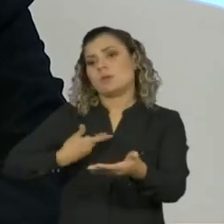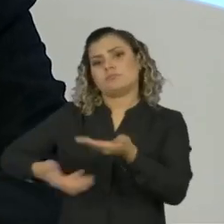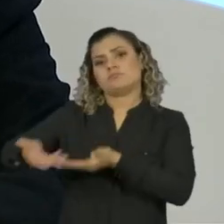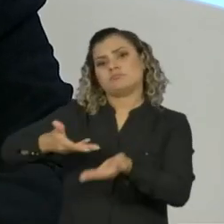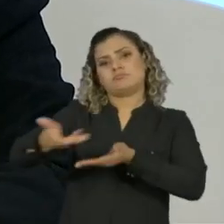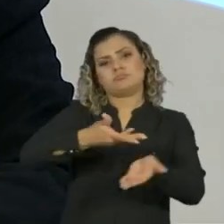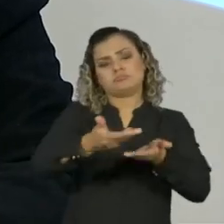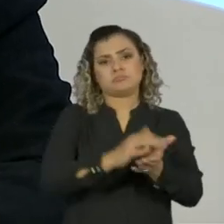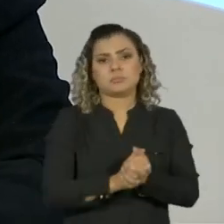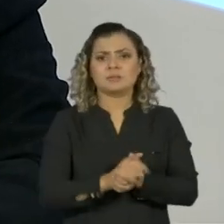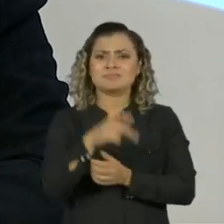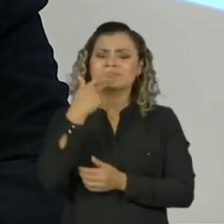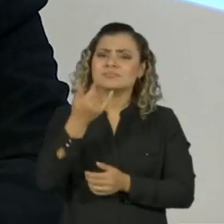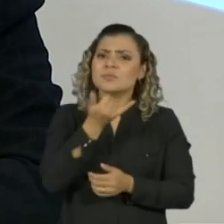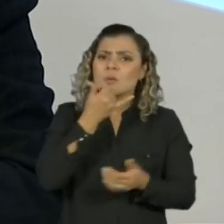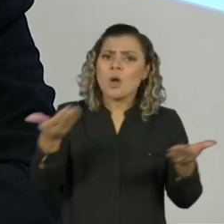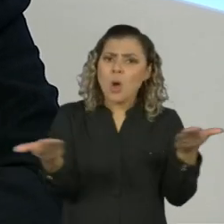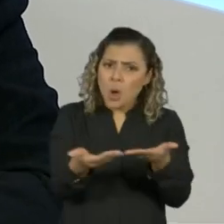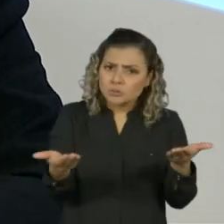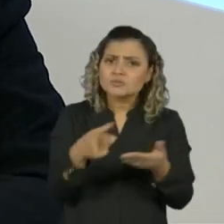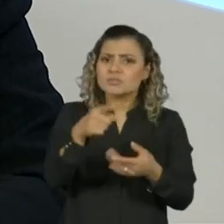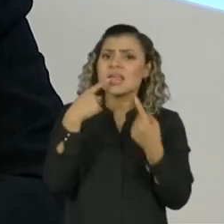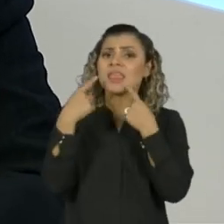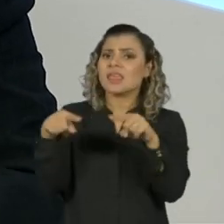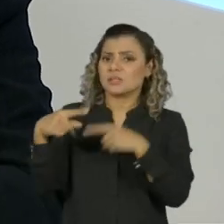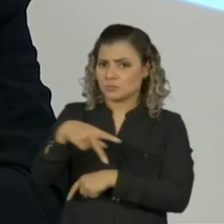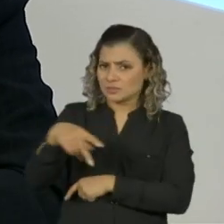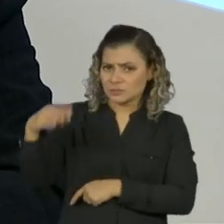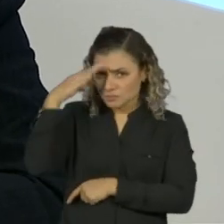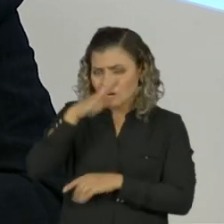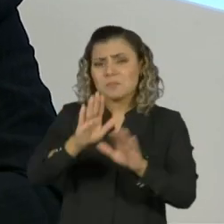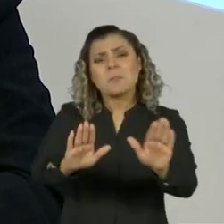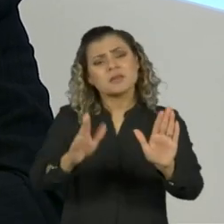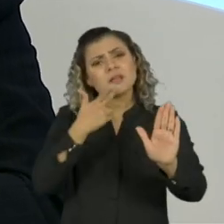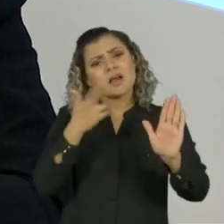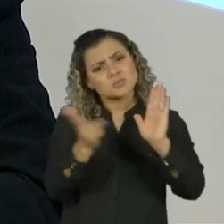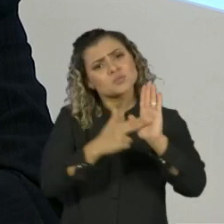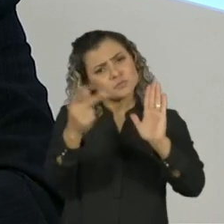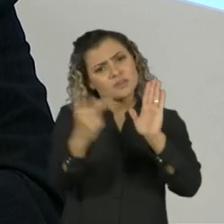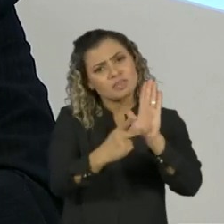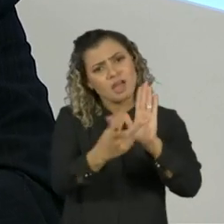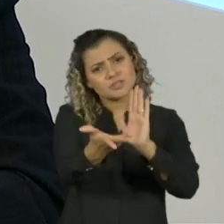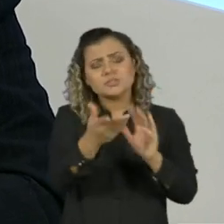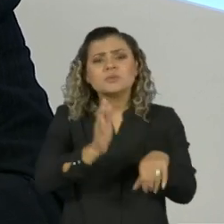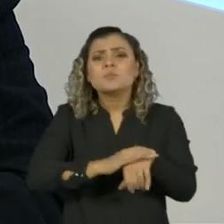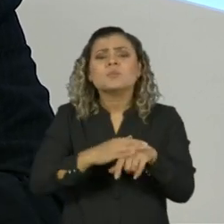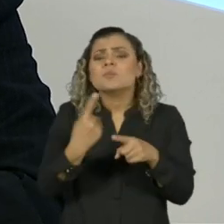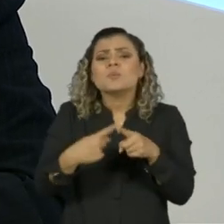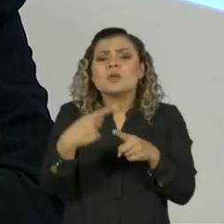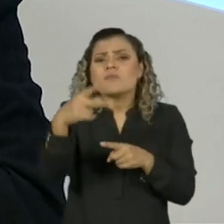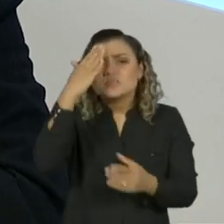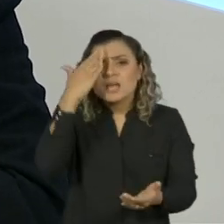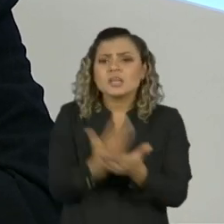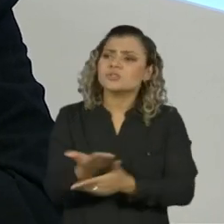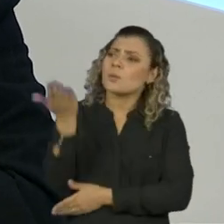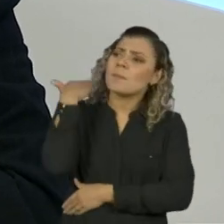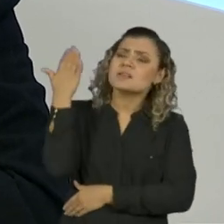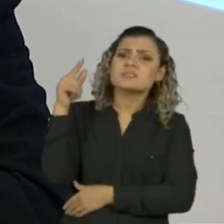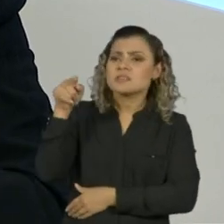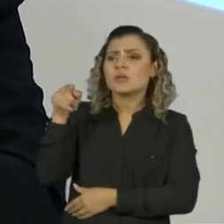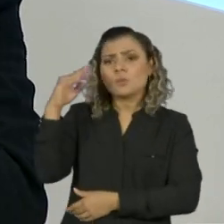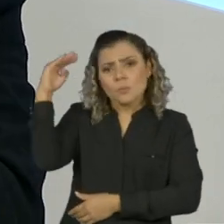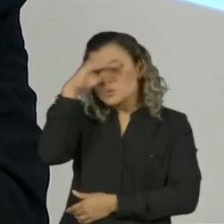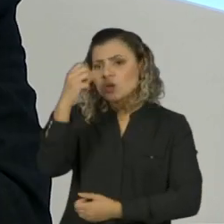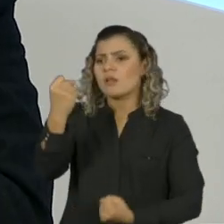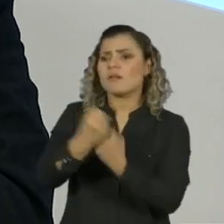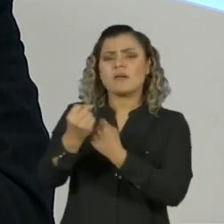Ficou claro que o senhor hoje em dia é um crítico do governo Bolsonaro. Agora, eu queria saber, honestamente, o que levou o senhor a acreditar lá atrás que seria diferente?